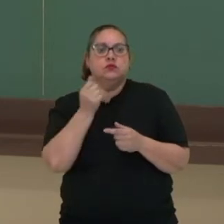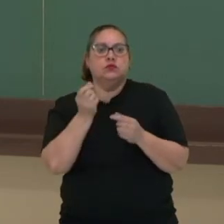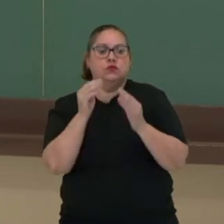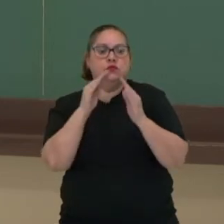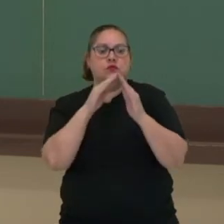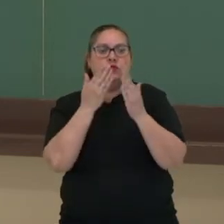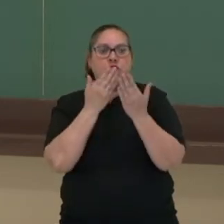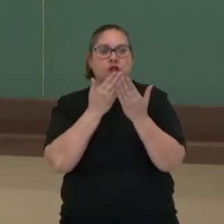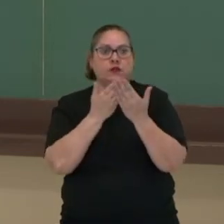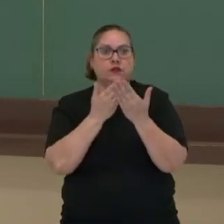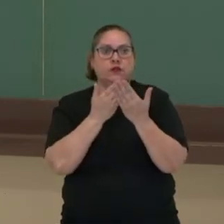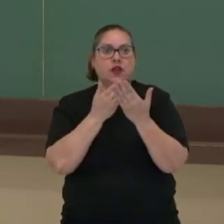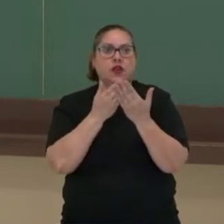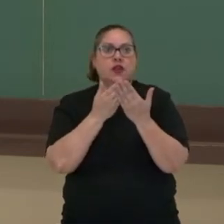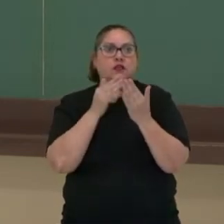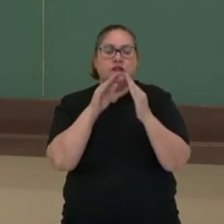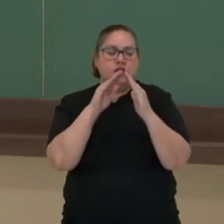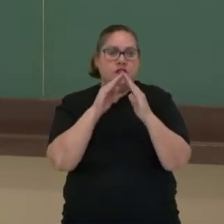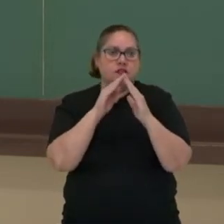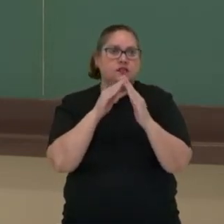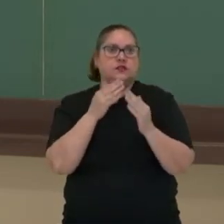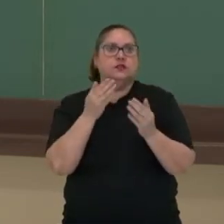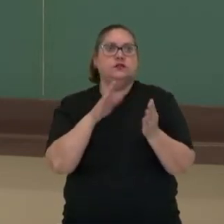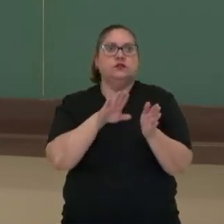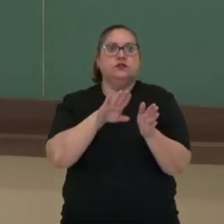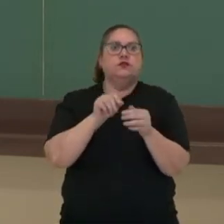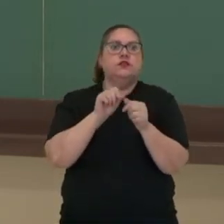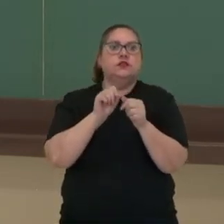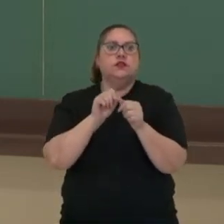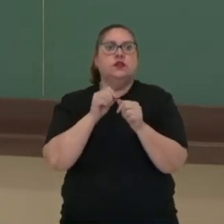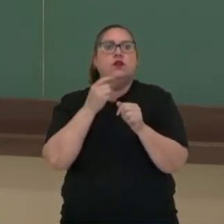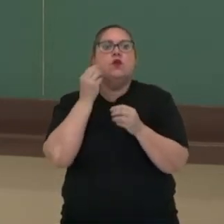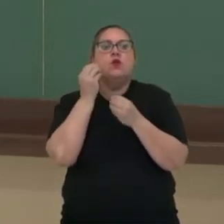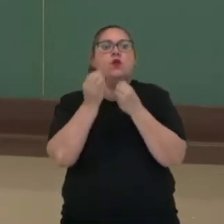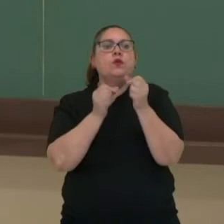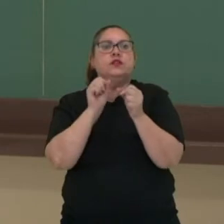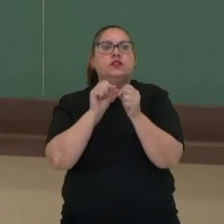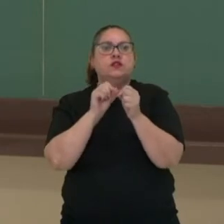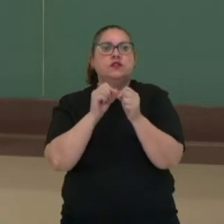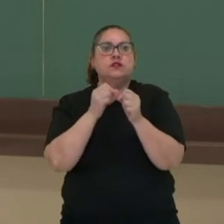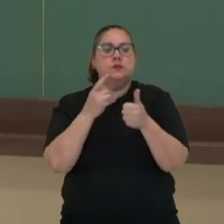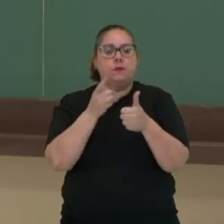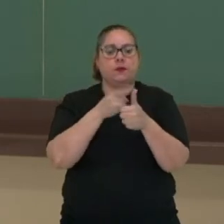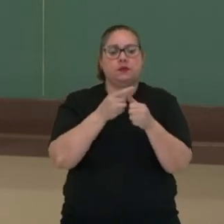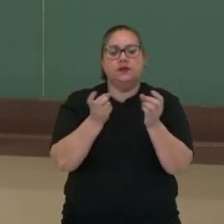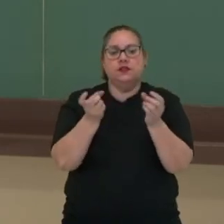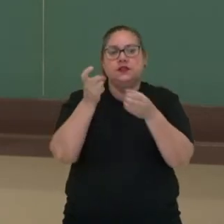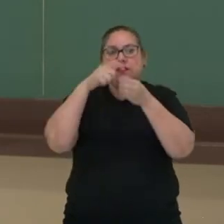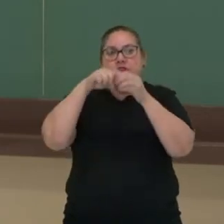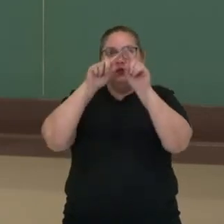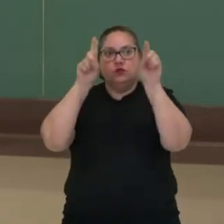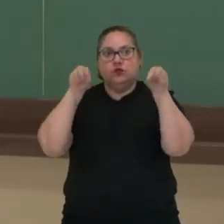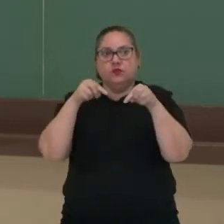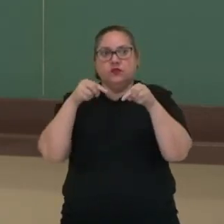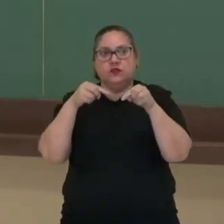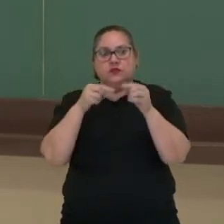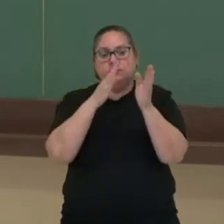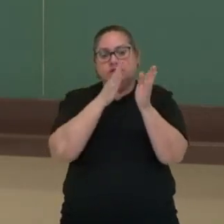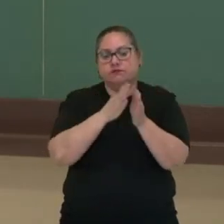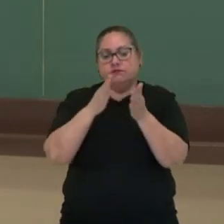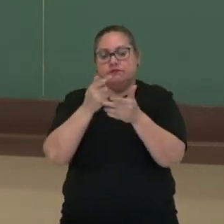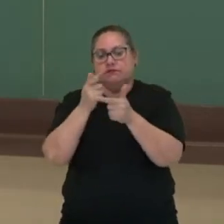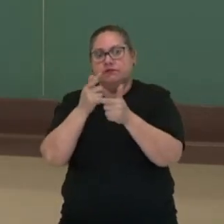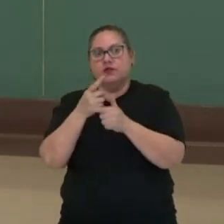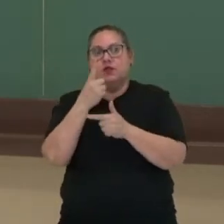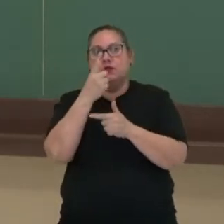verificar isso, tá bom? Vamos resolver essa expressão. Como que nós fazemos isso? Primeiro que está dentro do parênteses e ordem de operação.